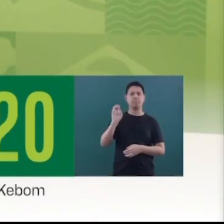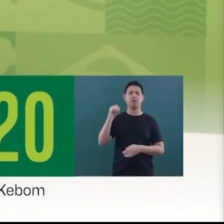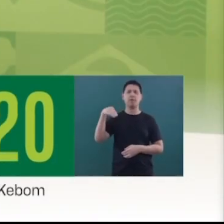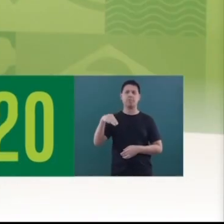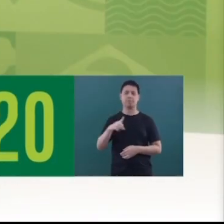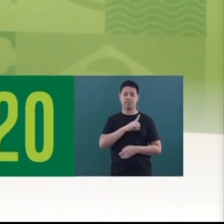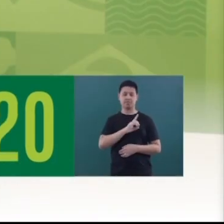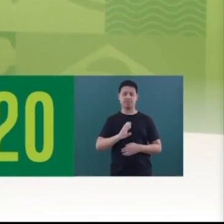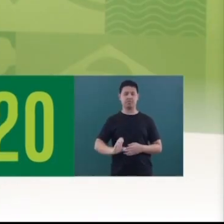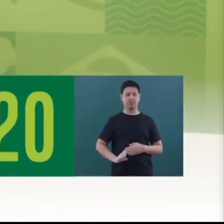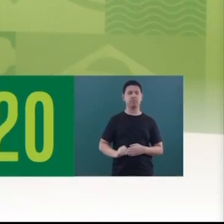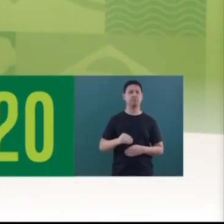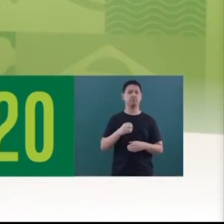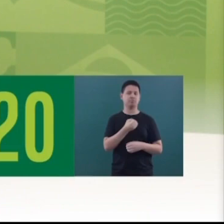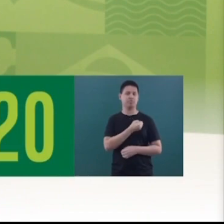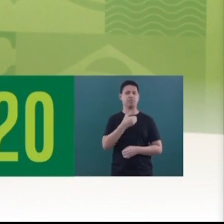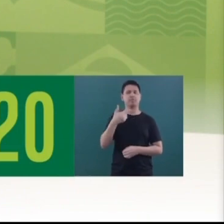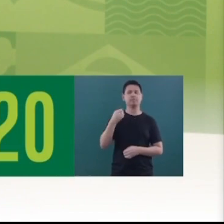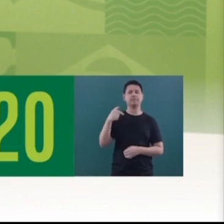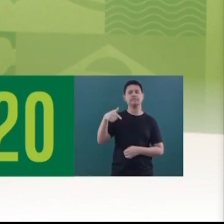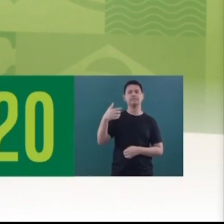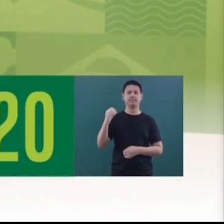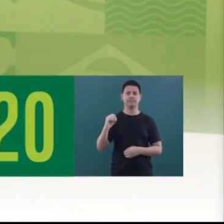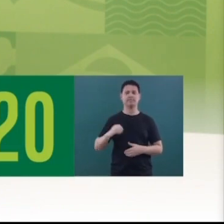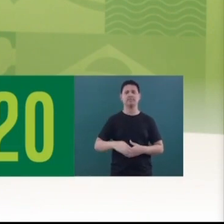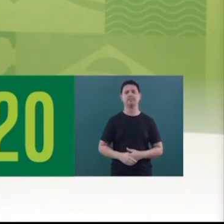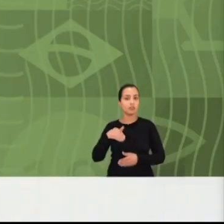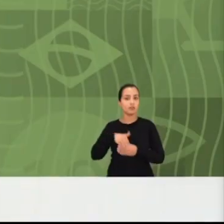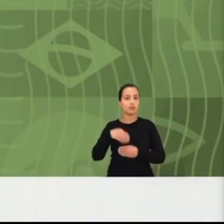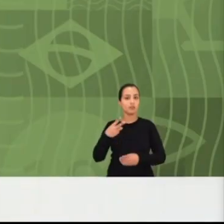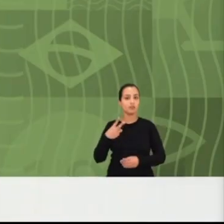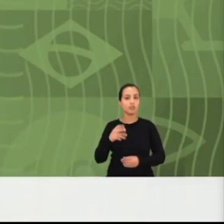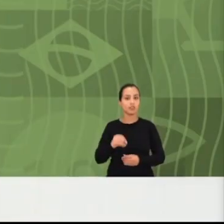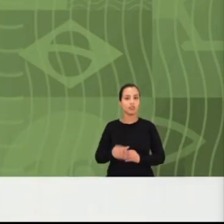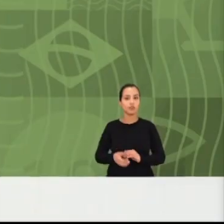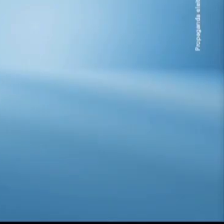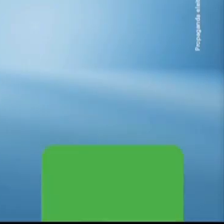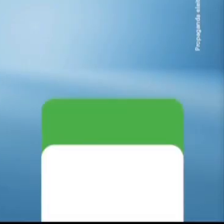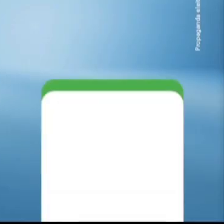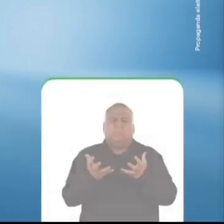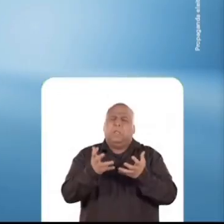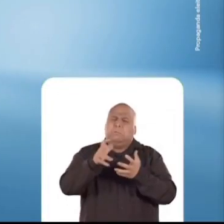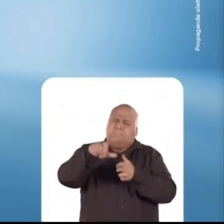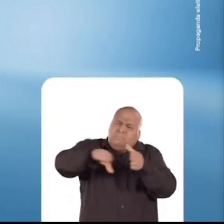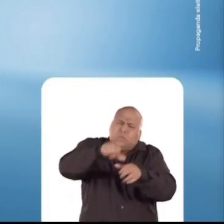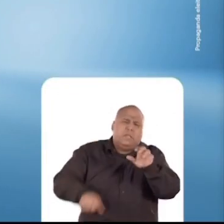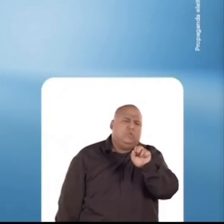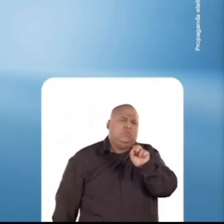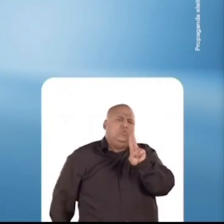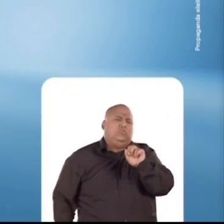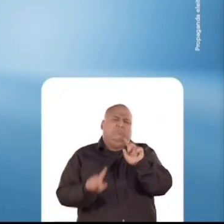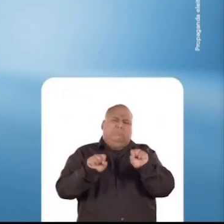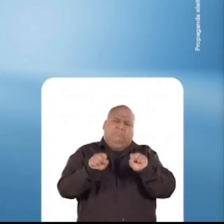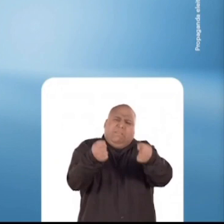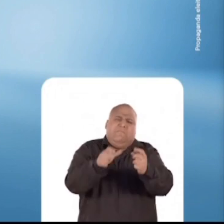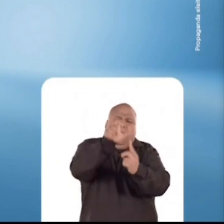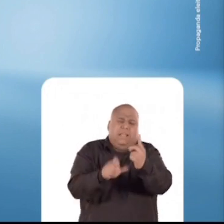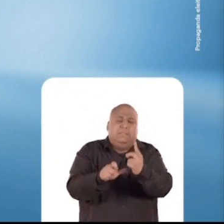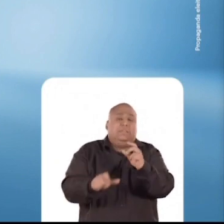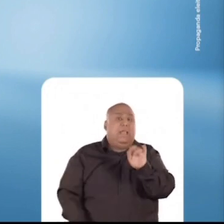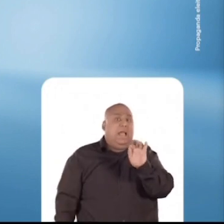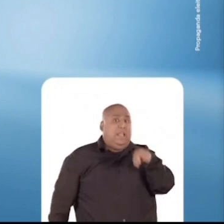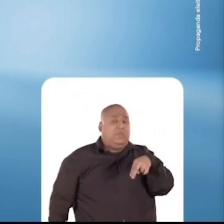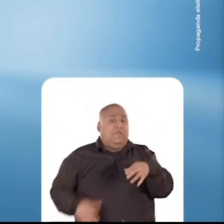Pastor Quebon, para deputado estadual, 20, 720. Vote 20. Trago a Revolução Sanitária na defesa do SUS.